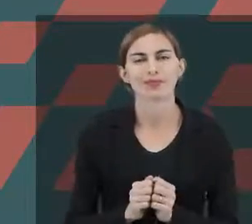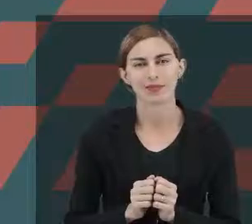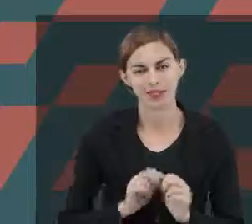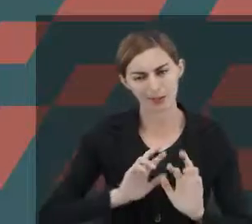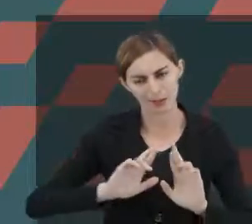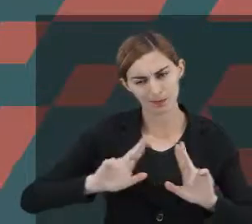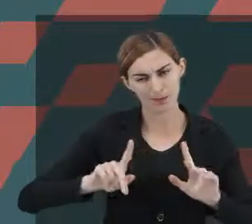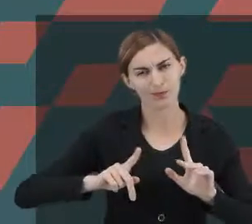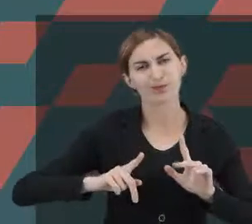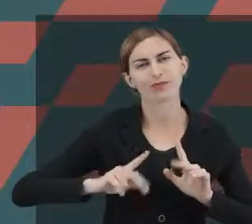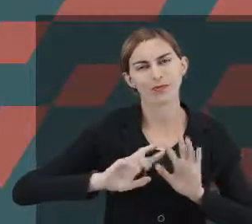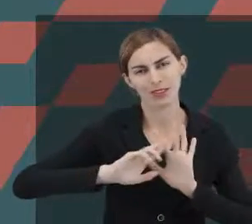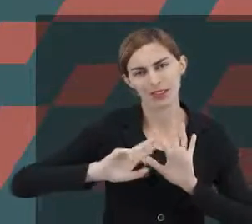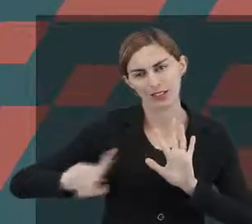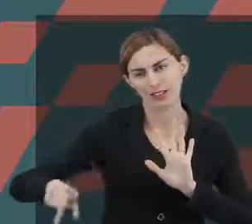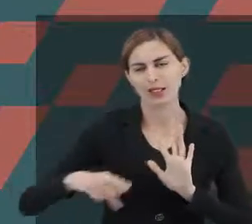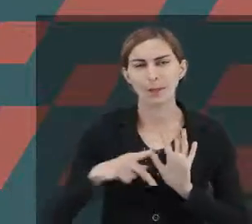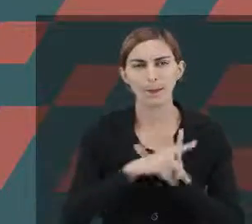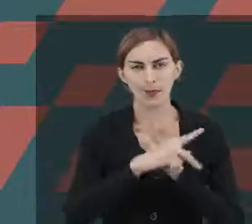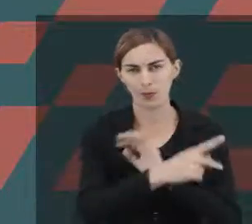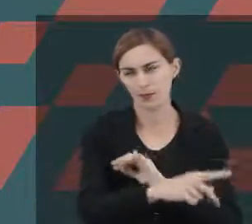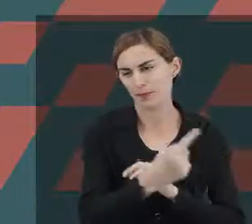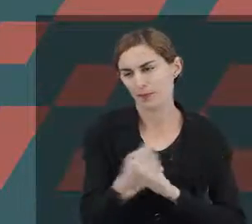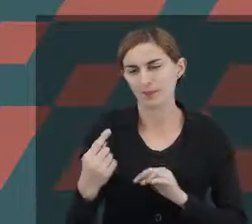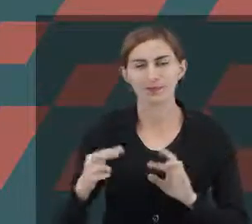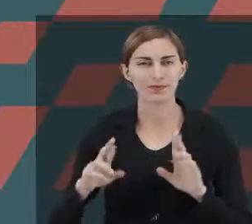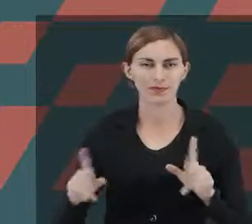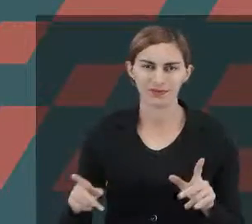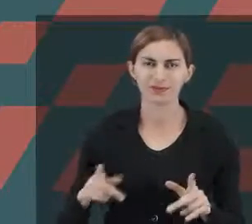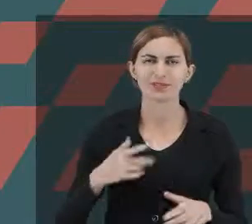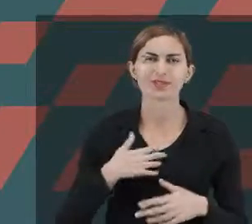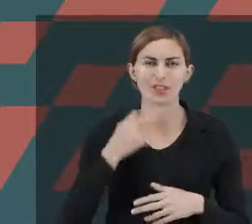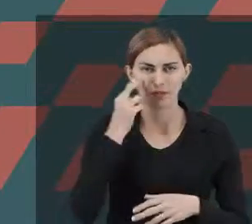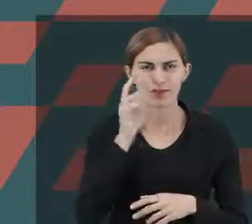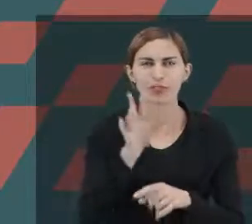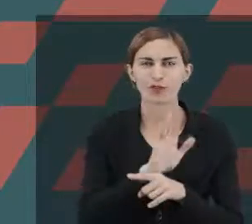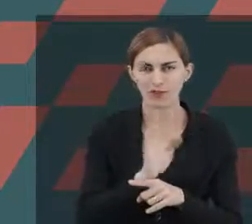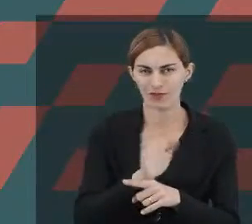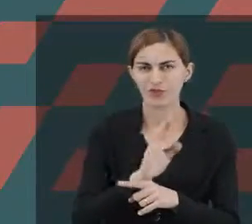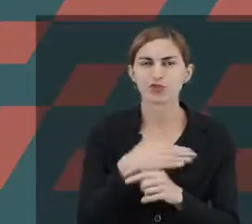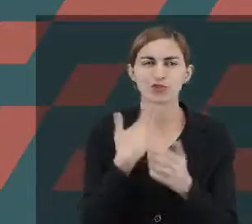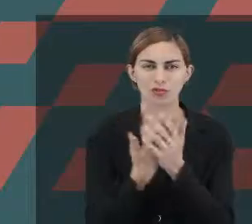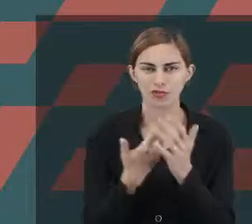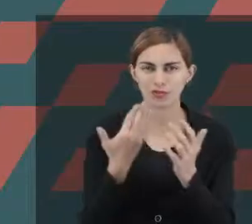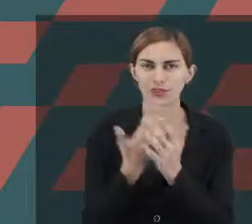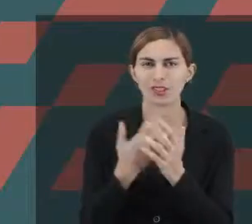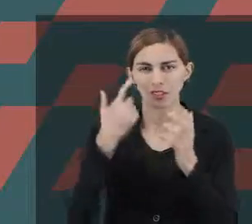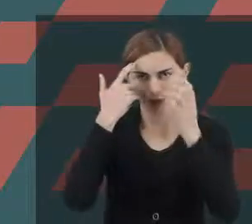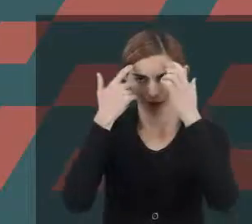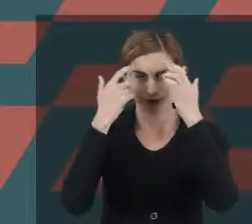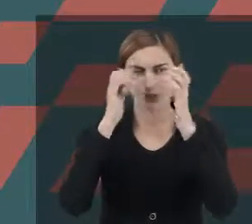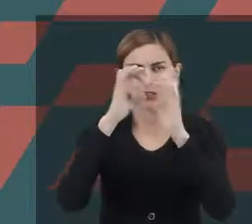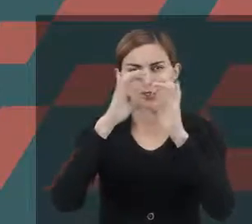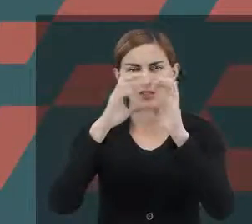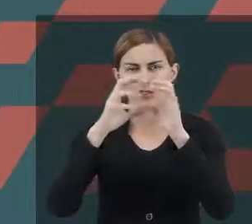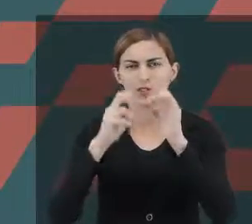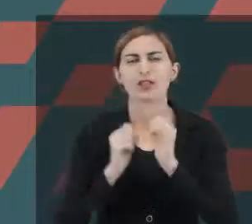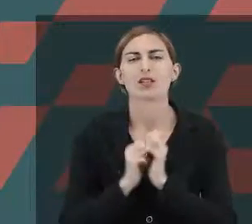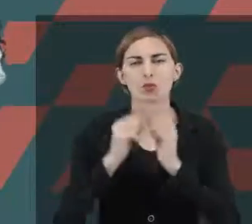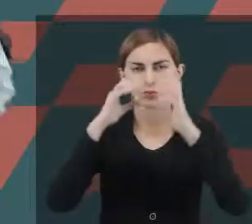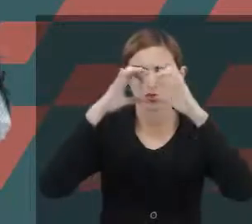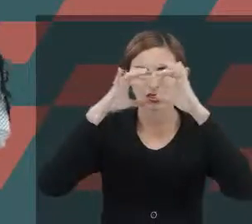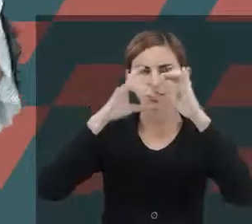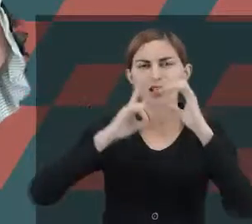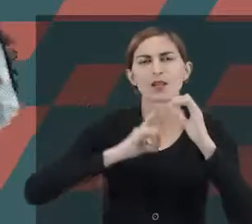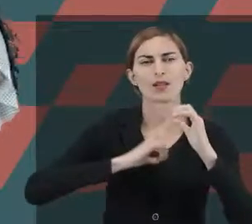Essas estereotipias, essa autoestimulação. A gente já viu no vídeo que estudamos sobre o funcionamento do cérebro. Que